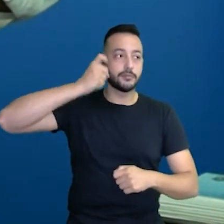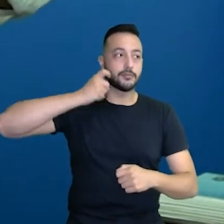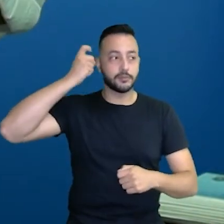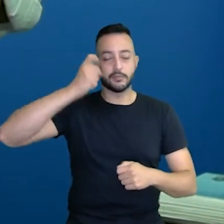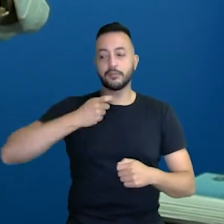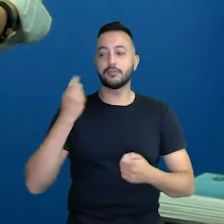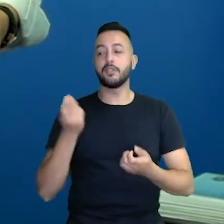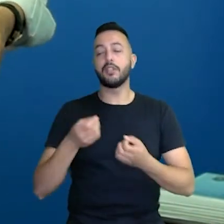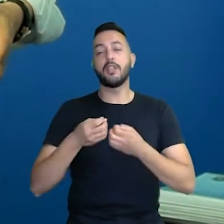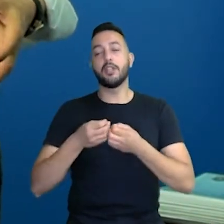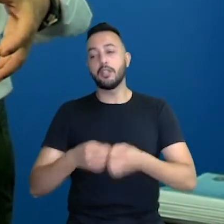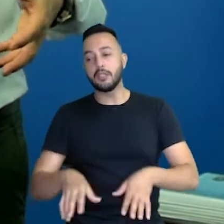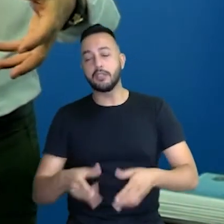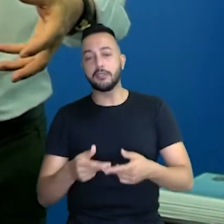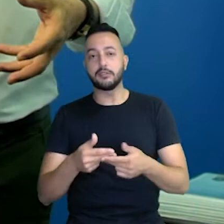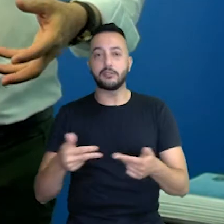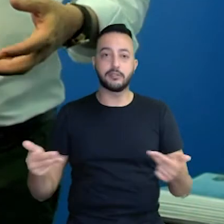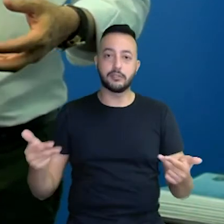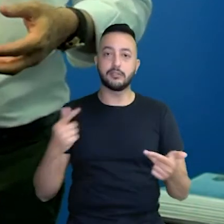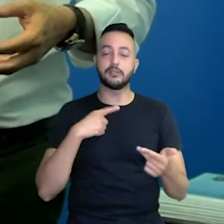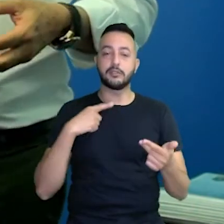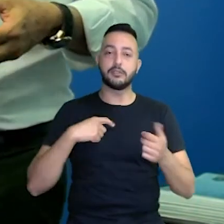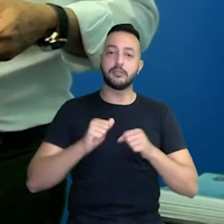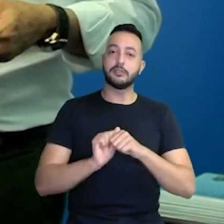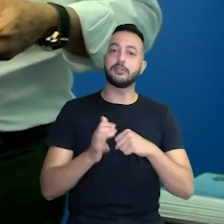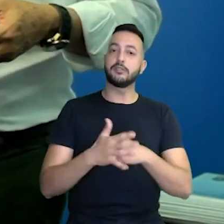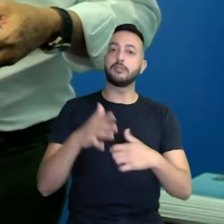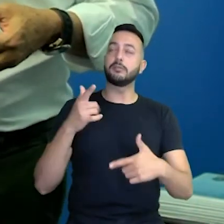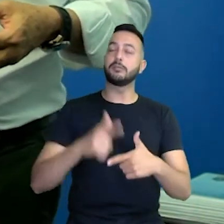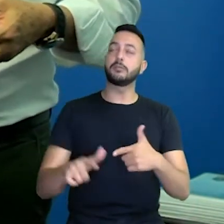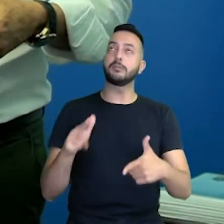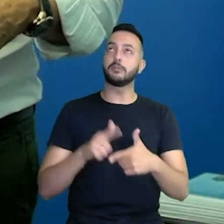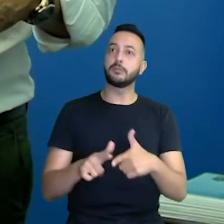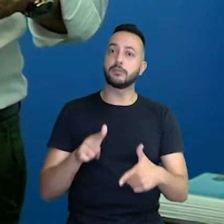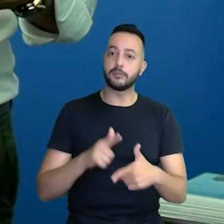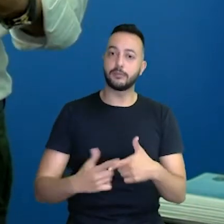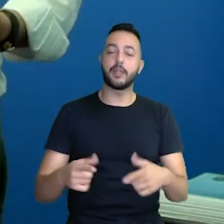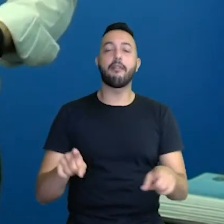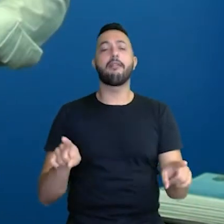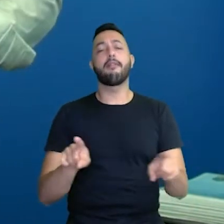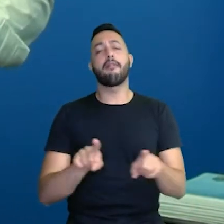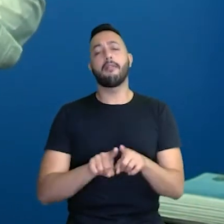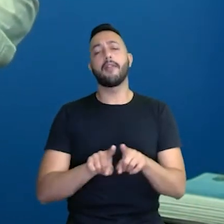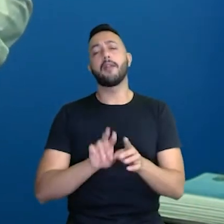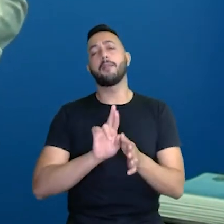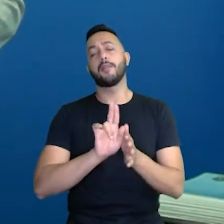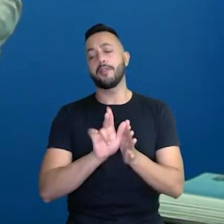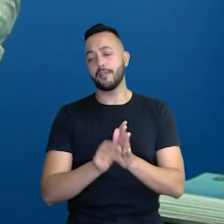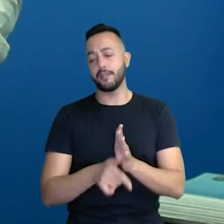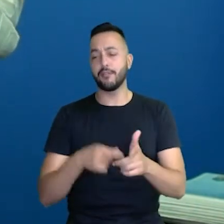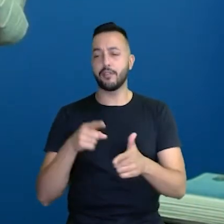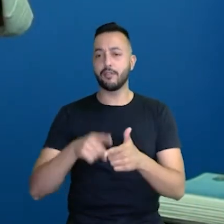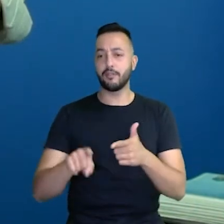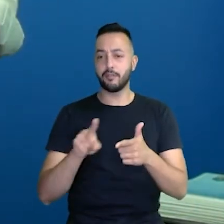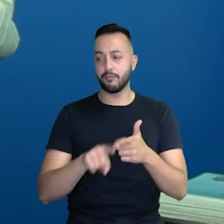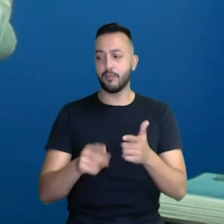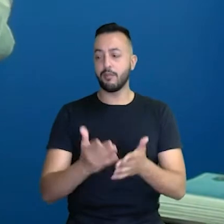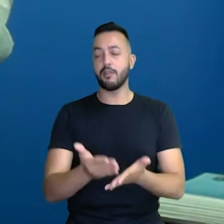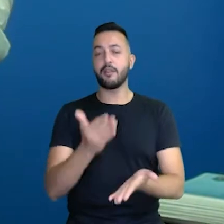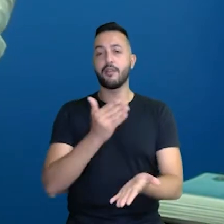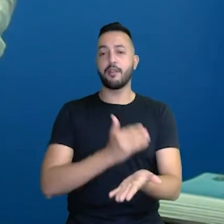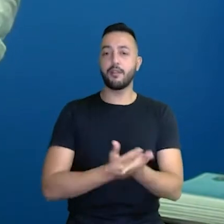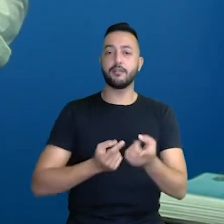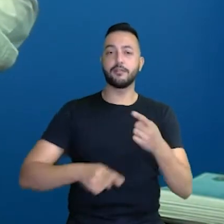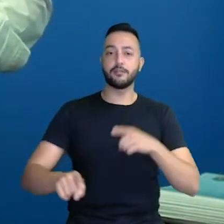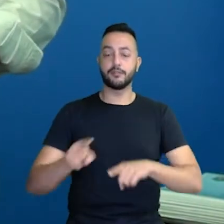os danos causados pela pandemia, não é? E outros problemas que antecederam a